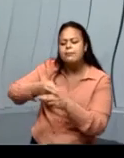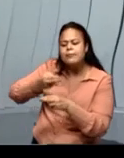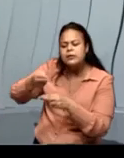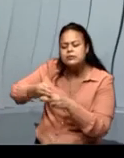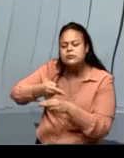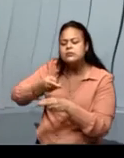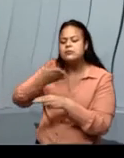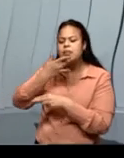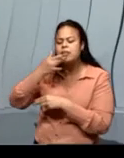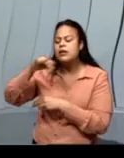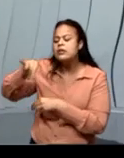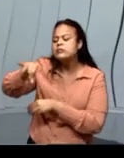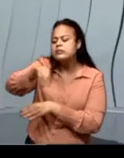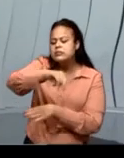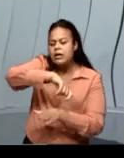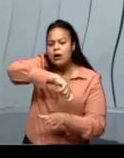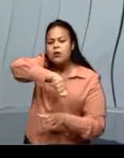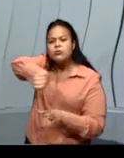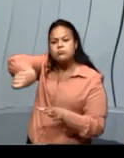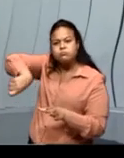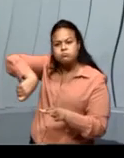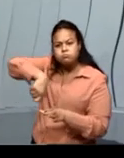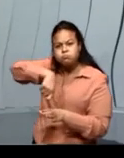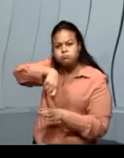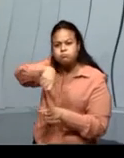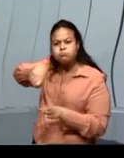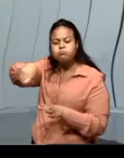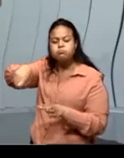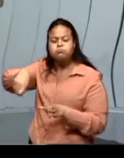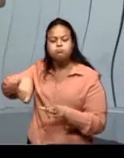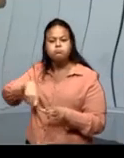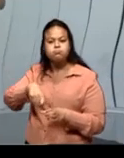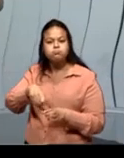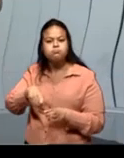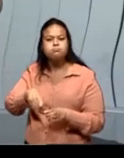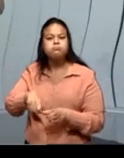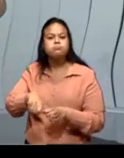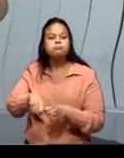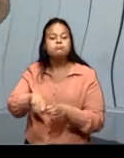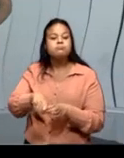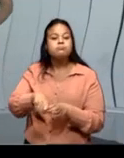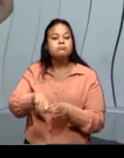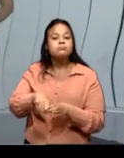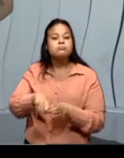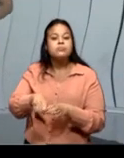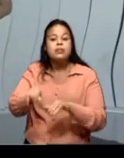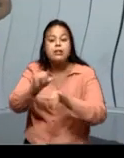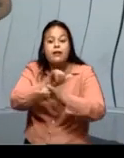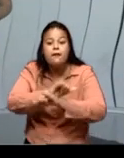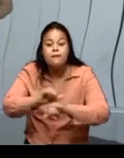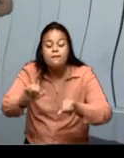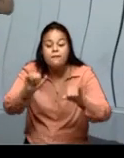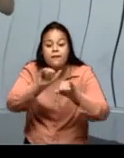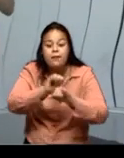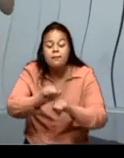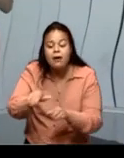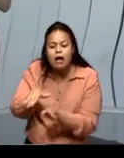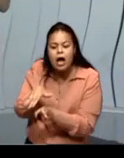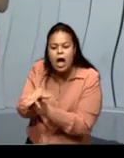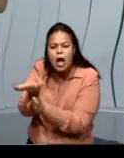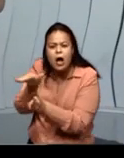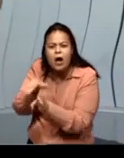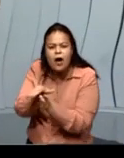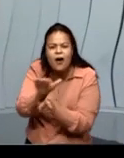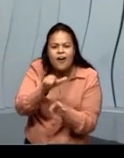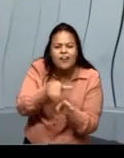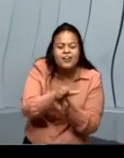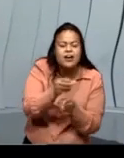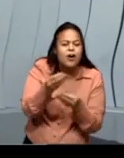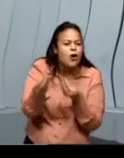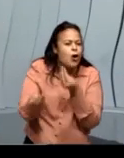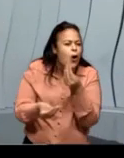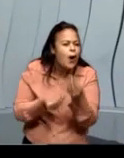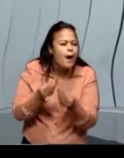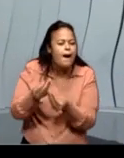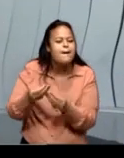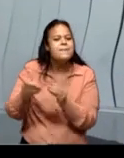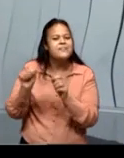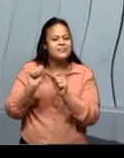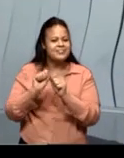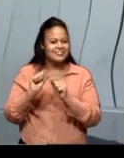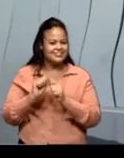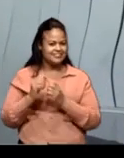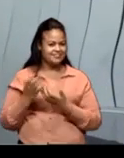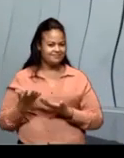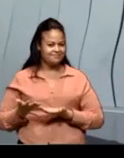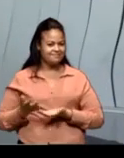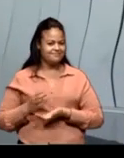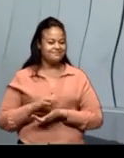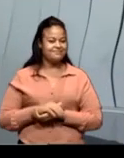pitada de sal. Olha, ele está ali te instruindo, te orientando. Então, olha, mais uma vez, nós